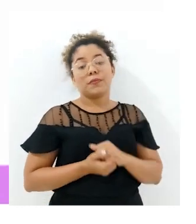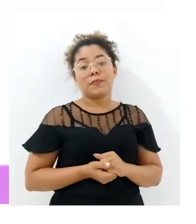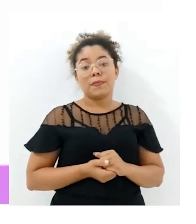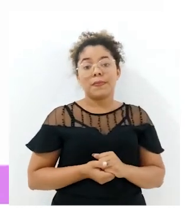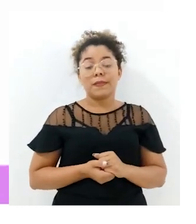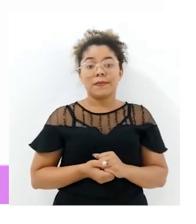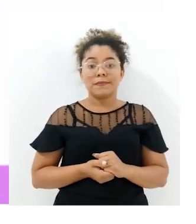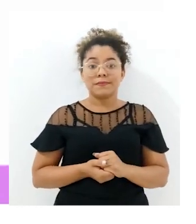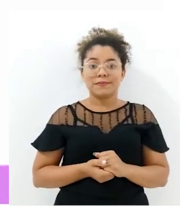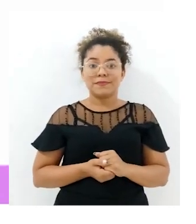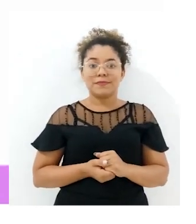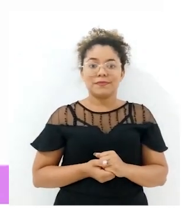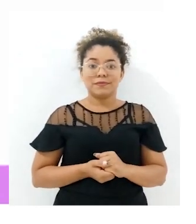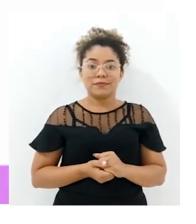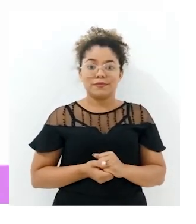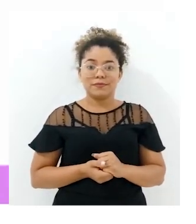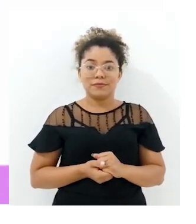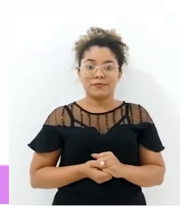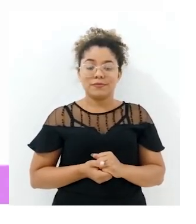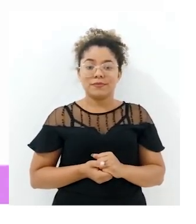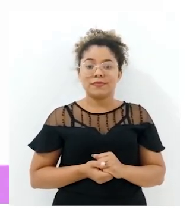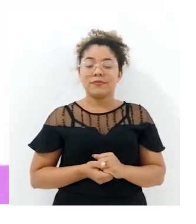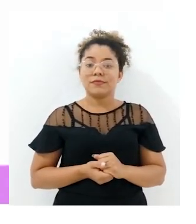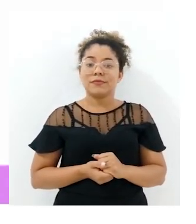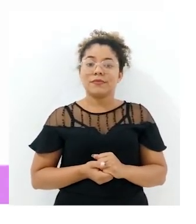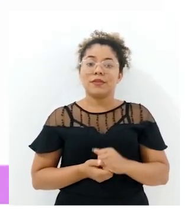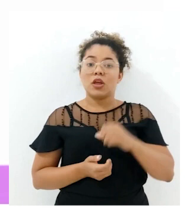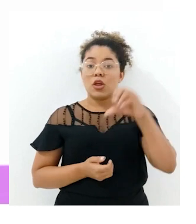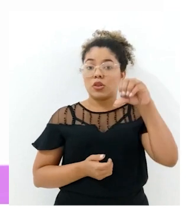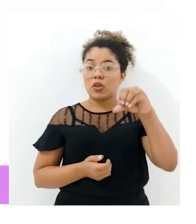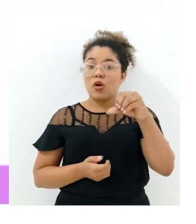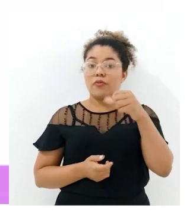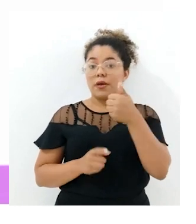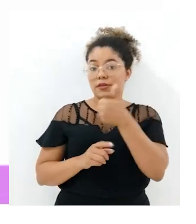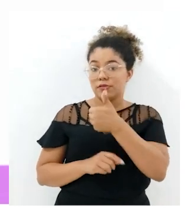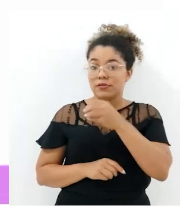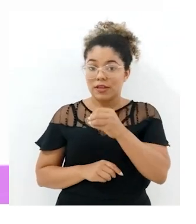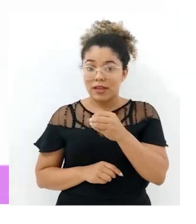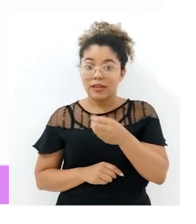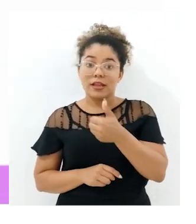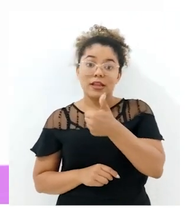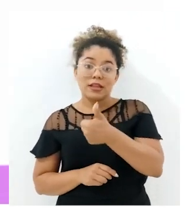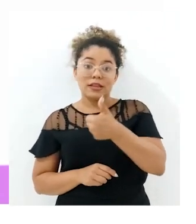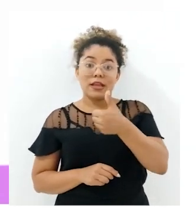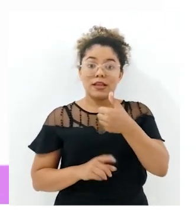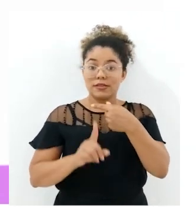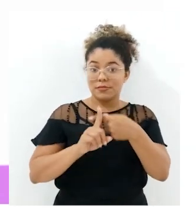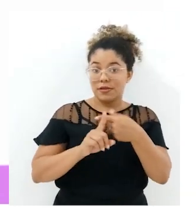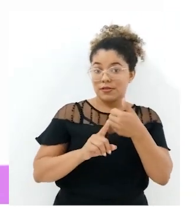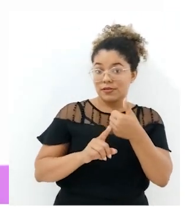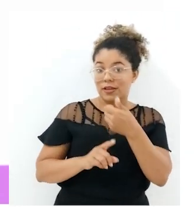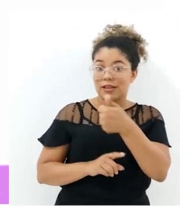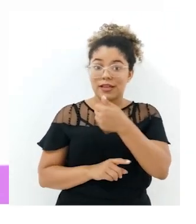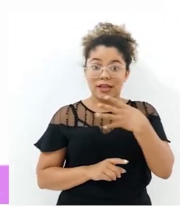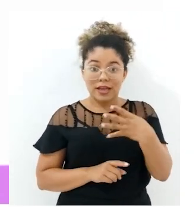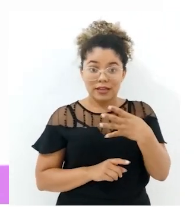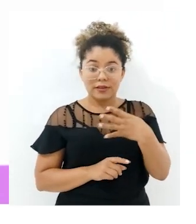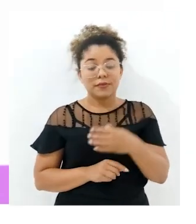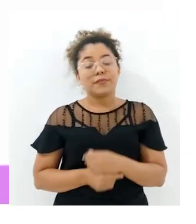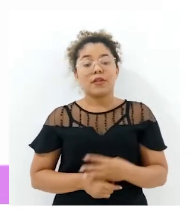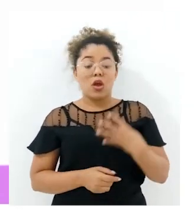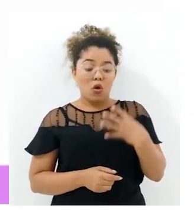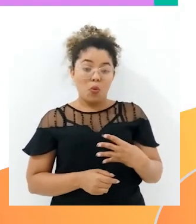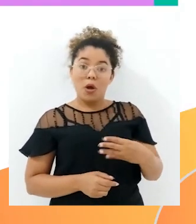das dezenas. Então, vai ficar 9 mais 1, 10. 10 mais 4, 14. Coloco 4